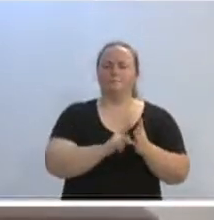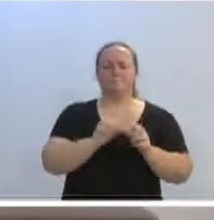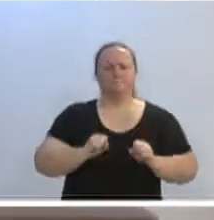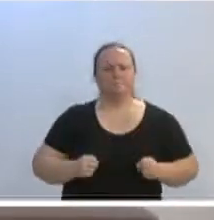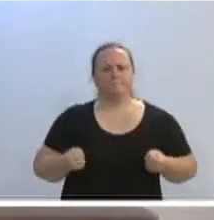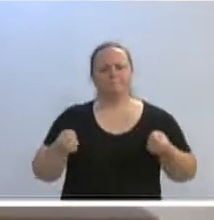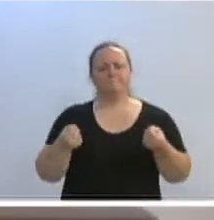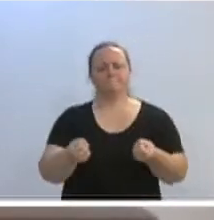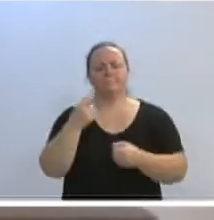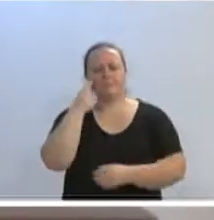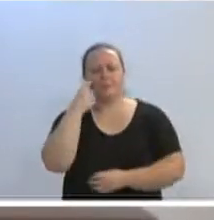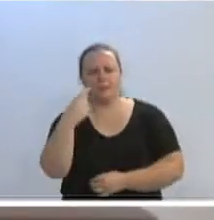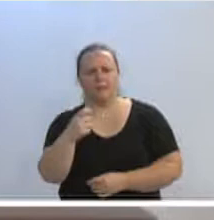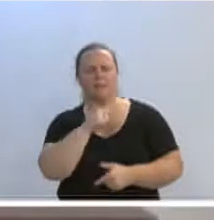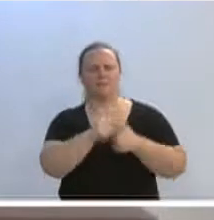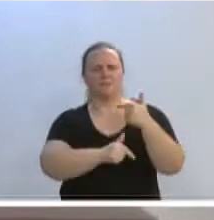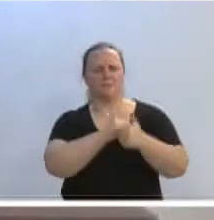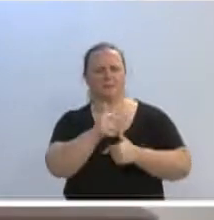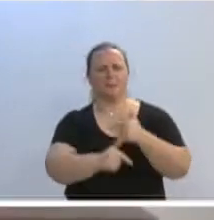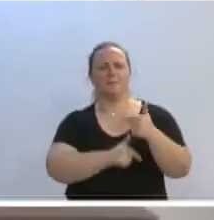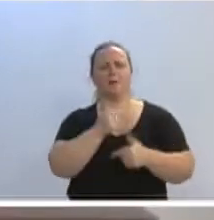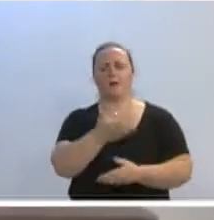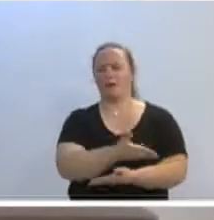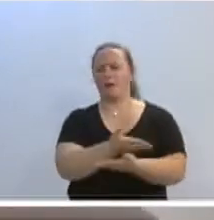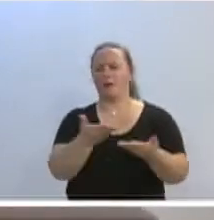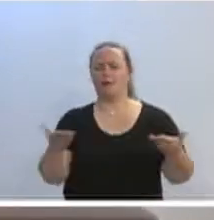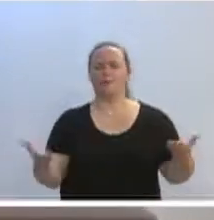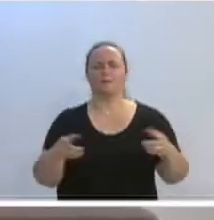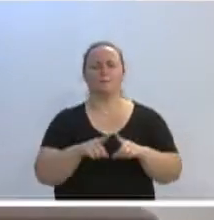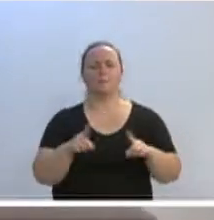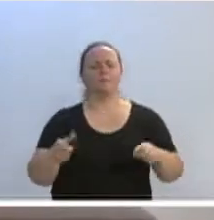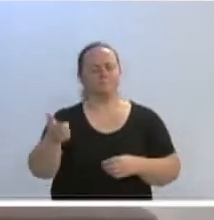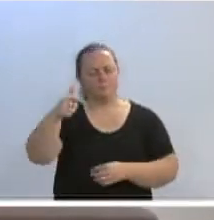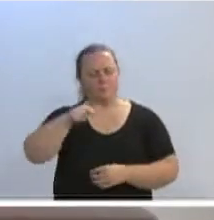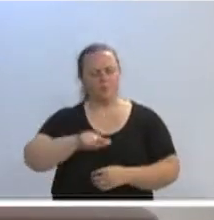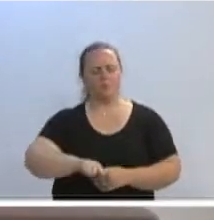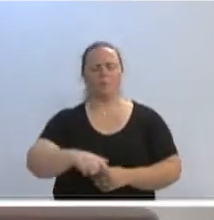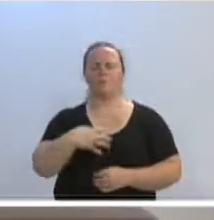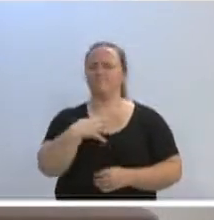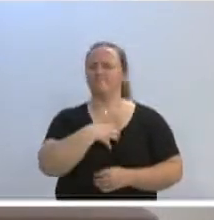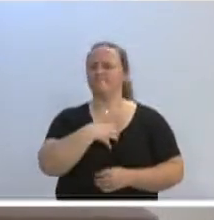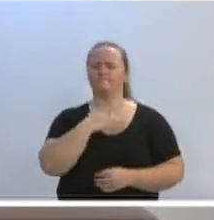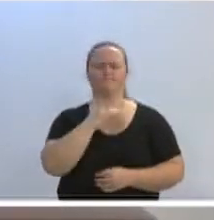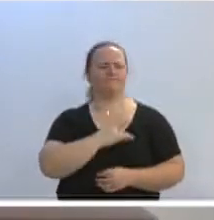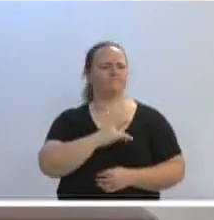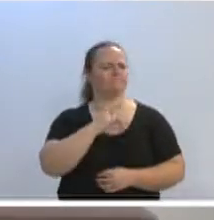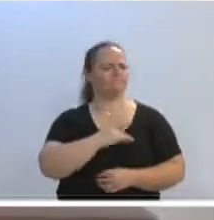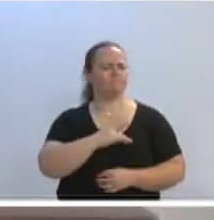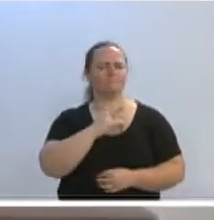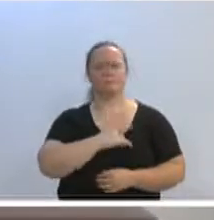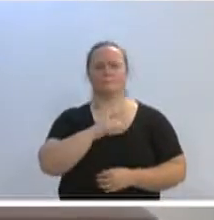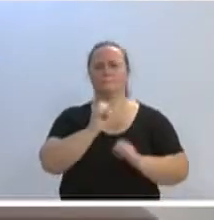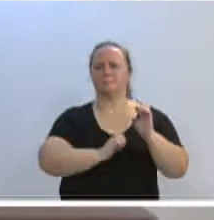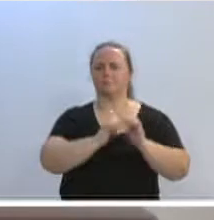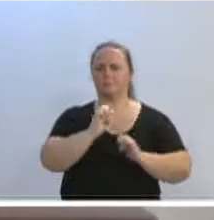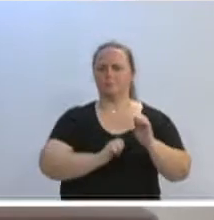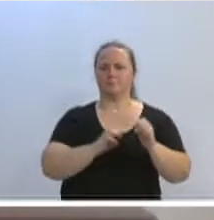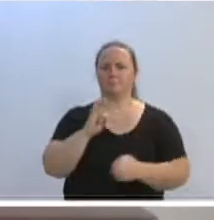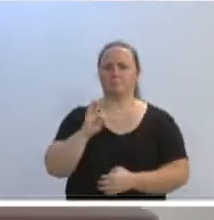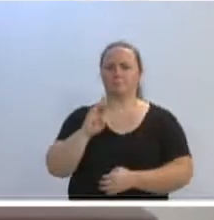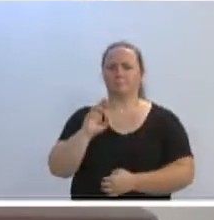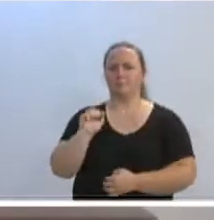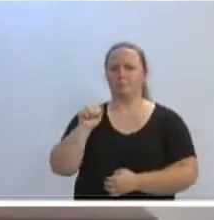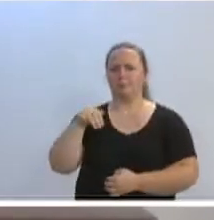do interesse dos trabalhadores da nossa cidade, e lamentar mais uma vez o episódio que novamente envolve essa empresa, a Trama Z, aqui na cidade,